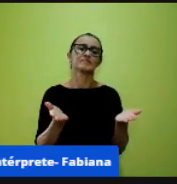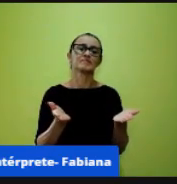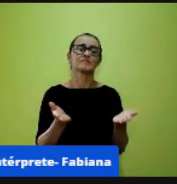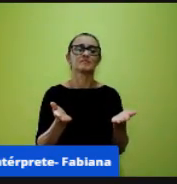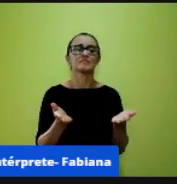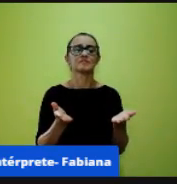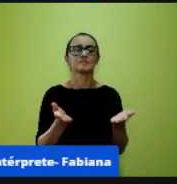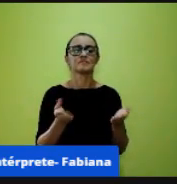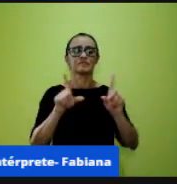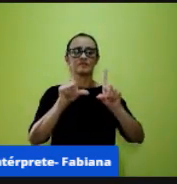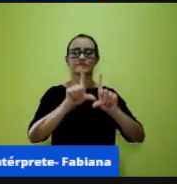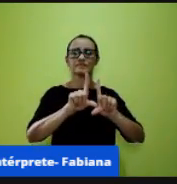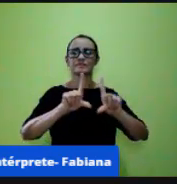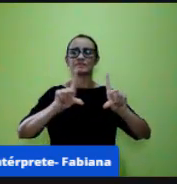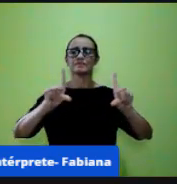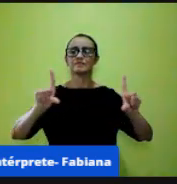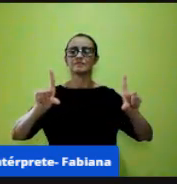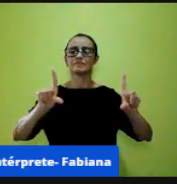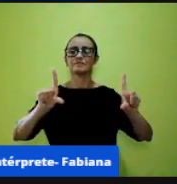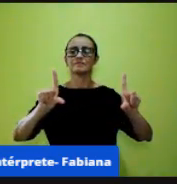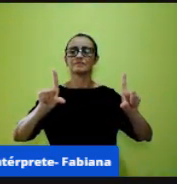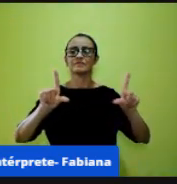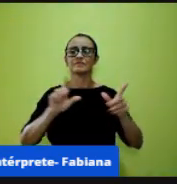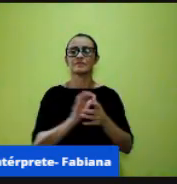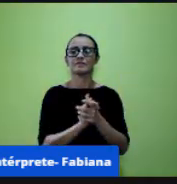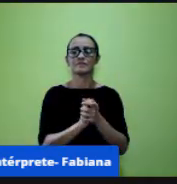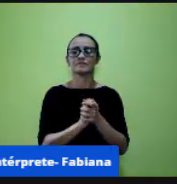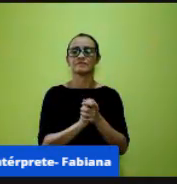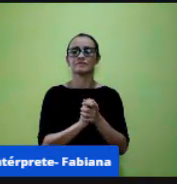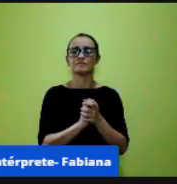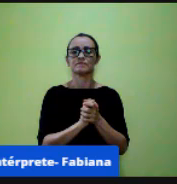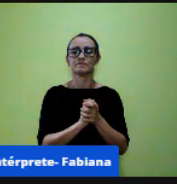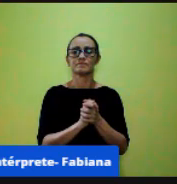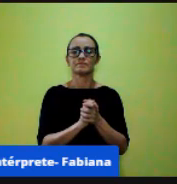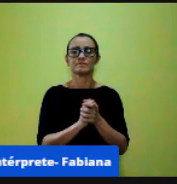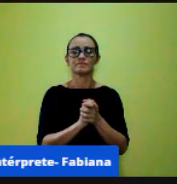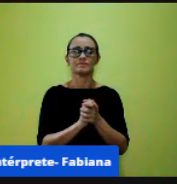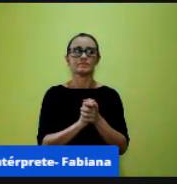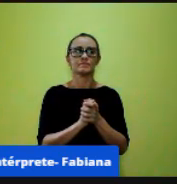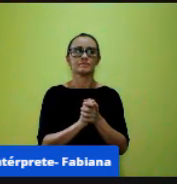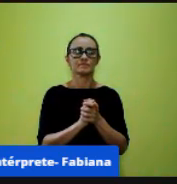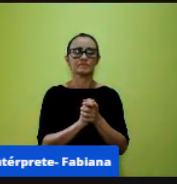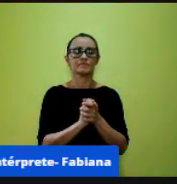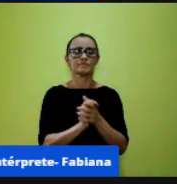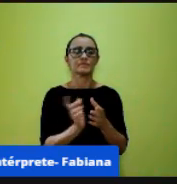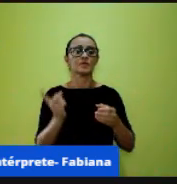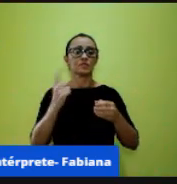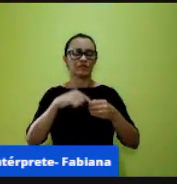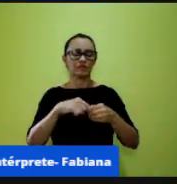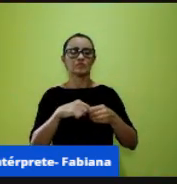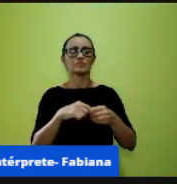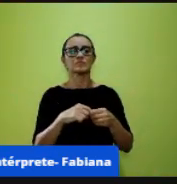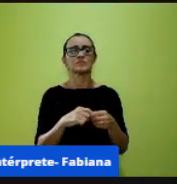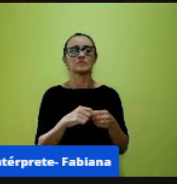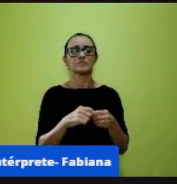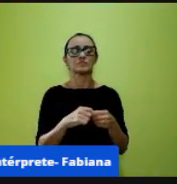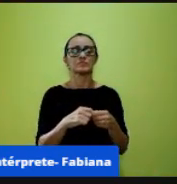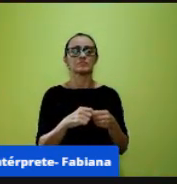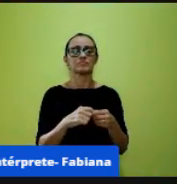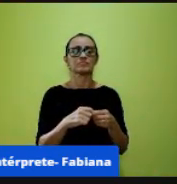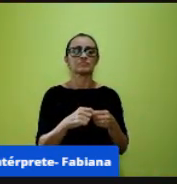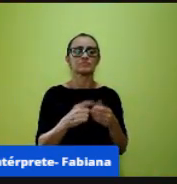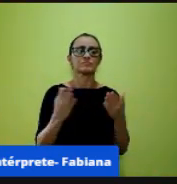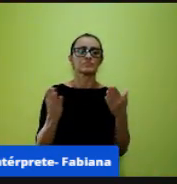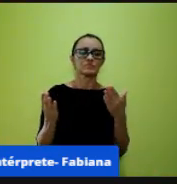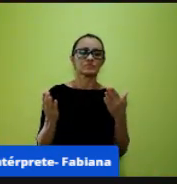dos slides daqui a pouco vamos voltar um pouco ao humor nessa relação de